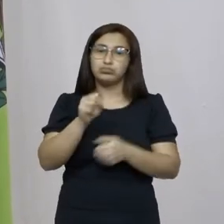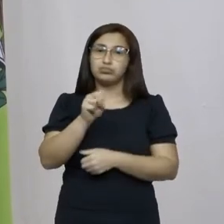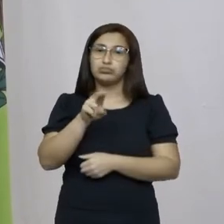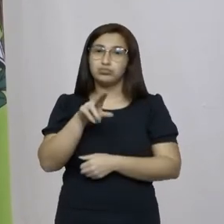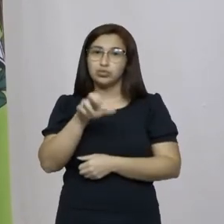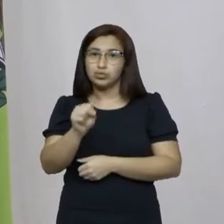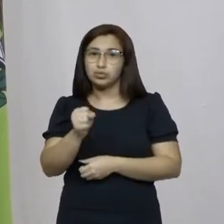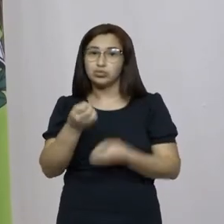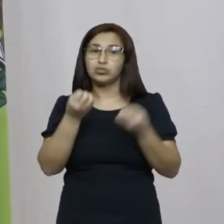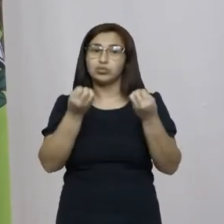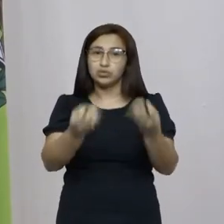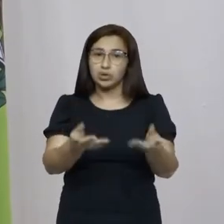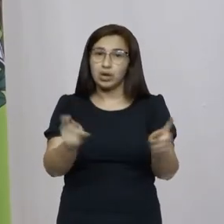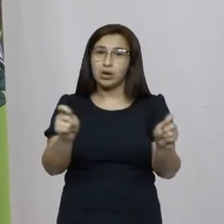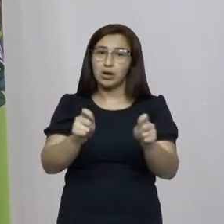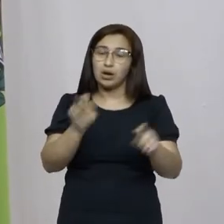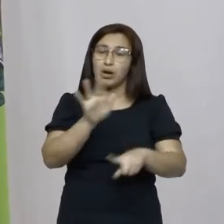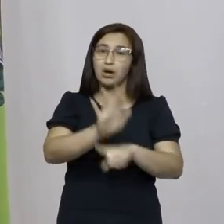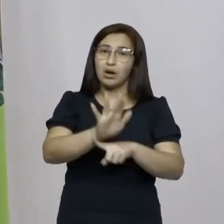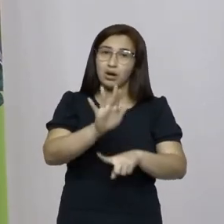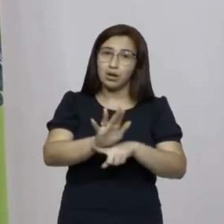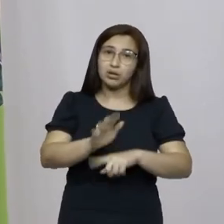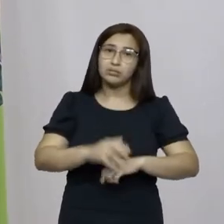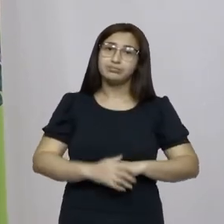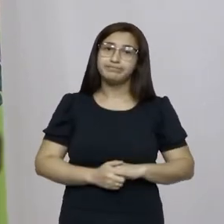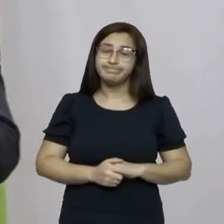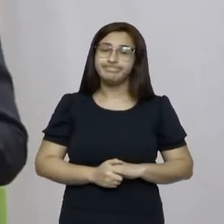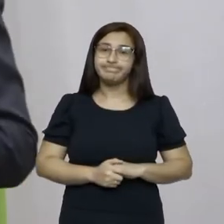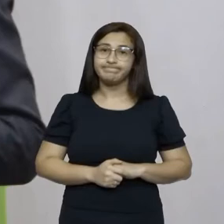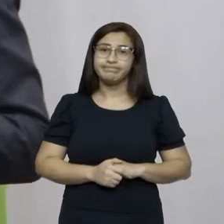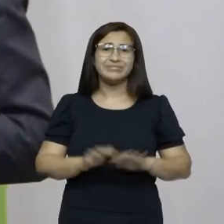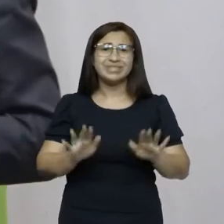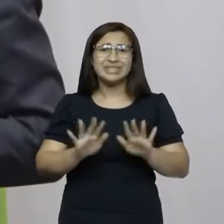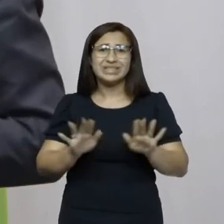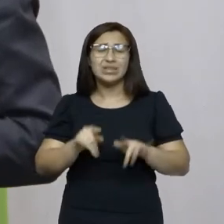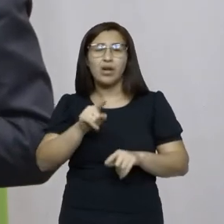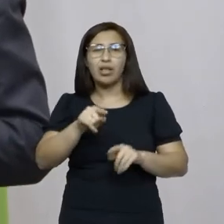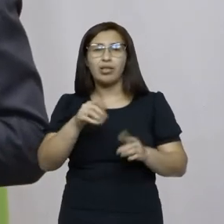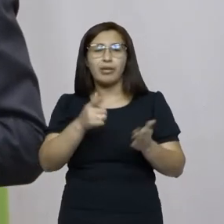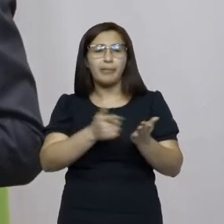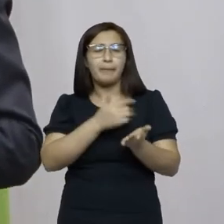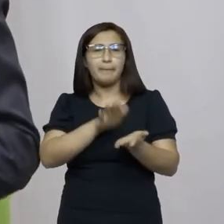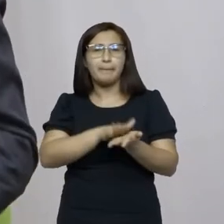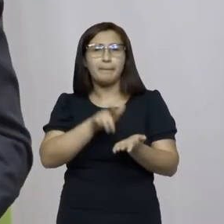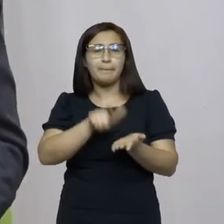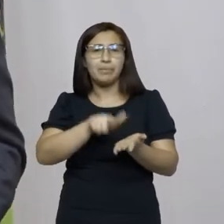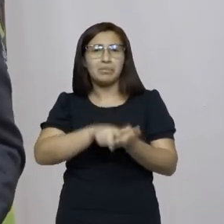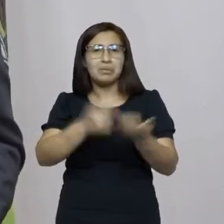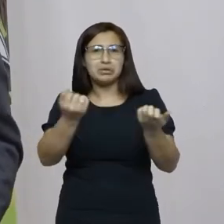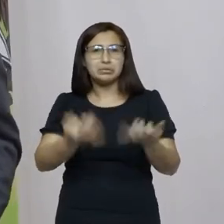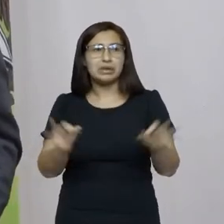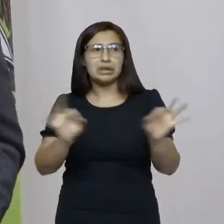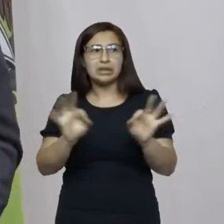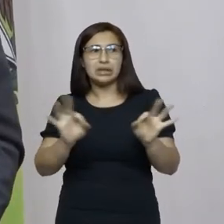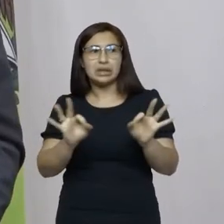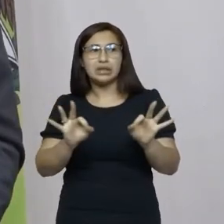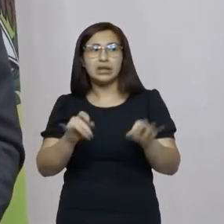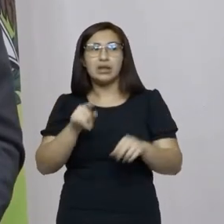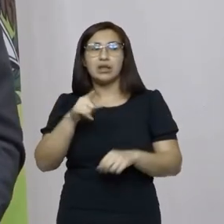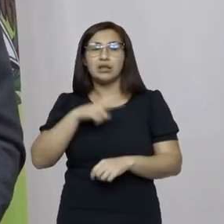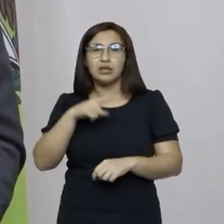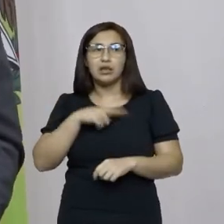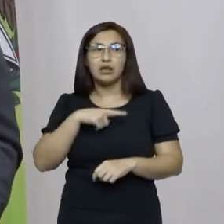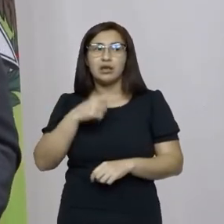colocados a serviço do SUS deputado Ismael e não a cartilha não fala isso a cartilha fala em nome de remédio